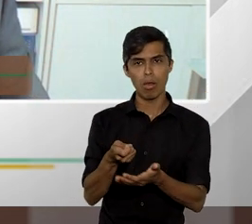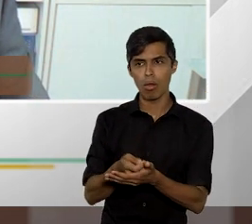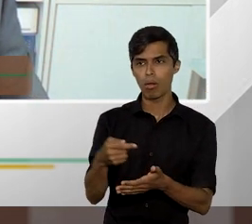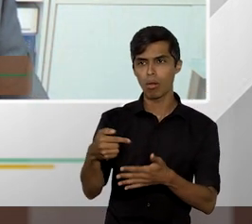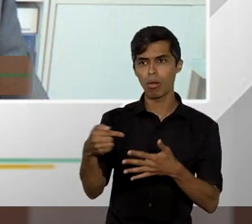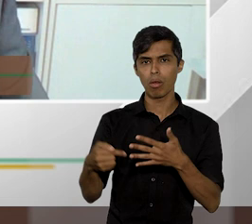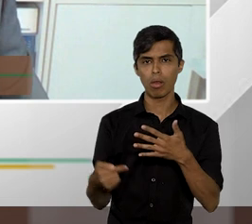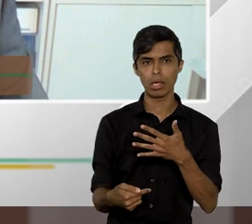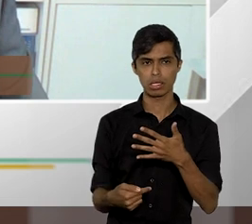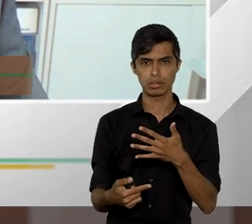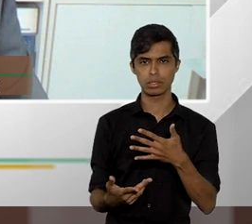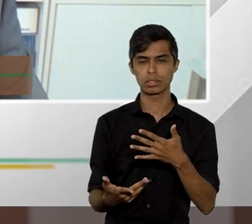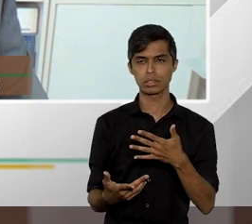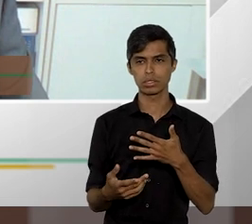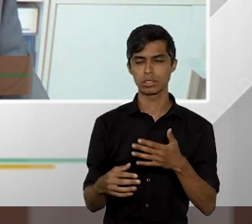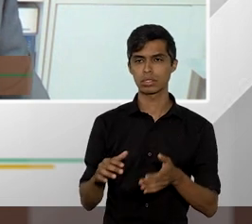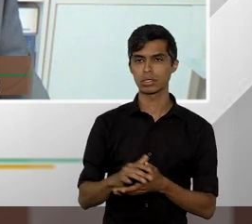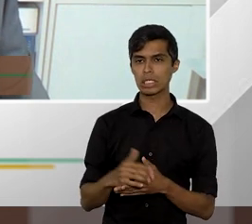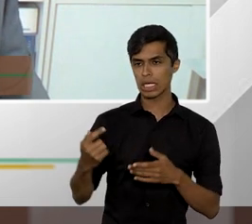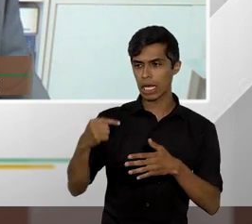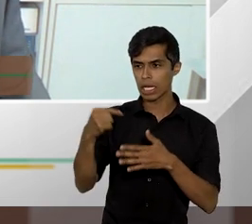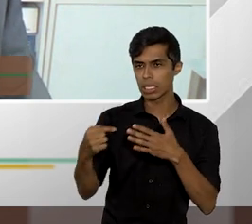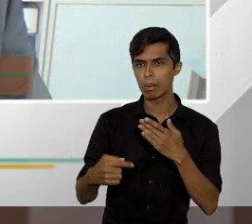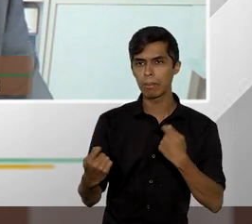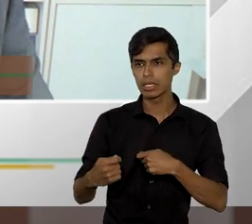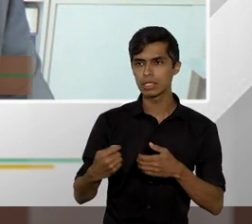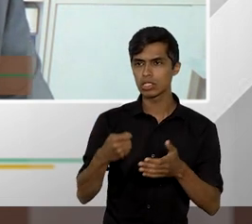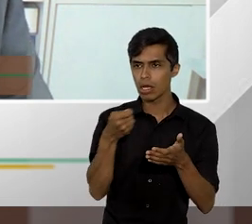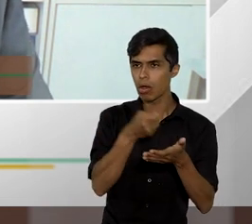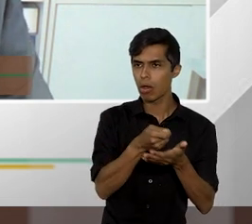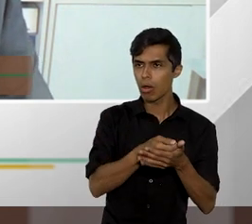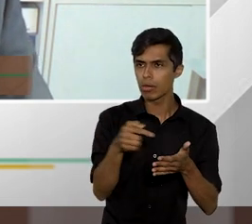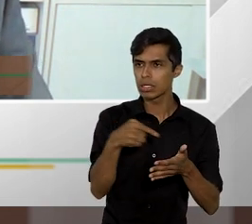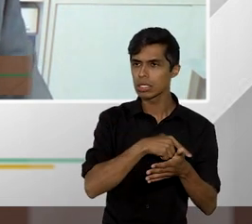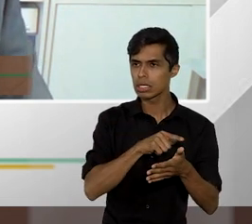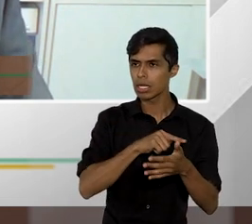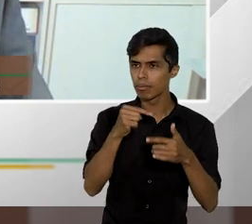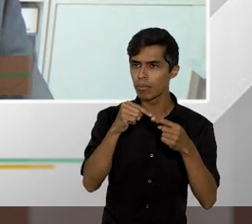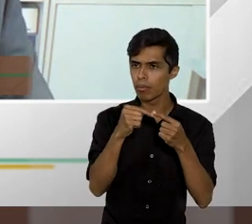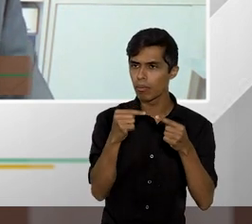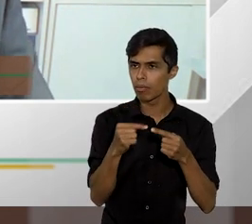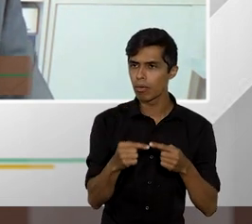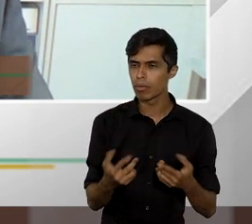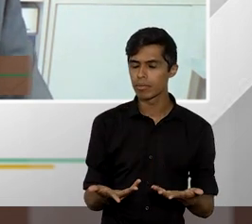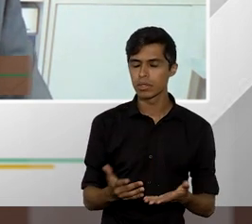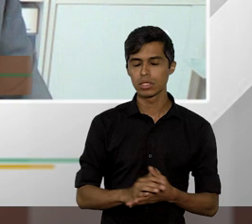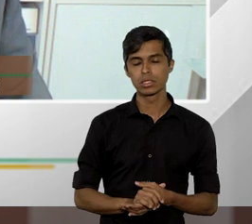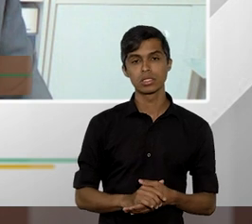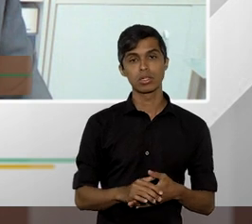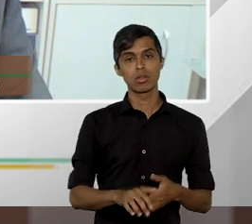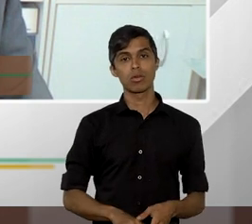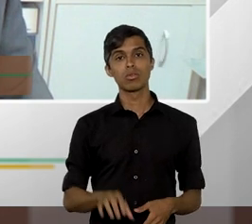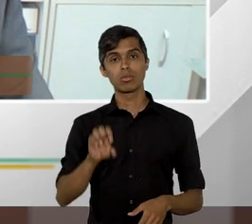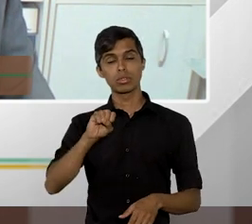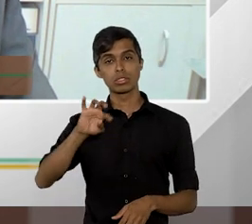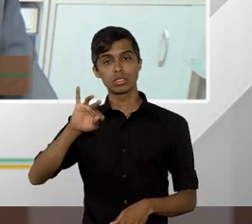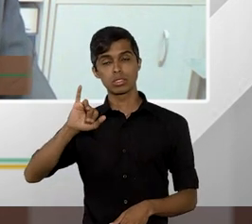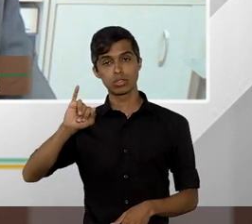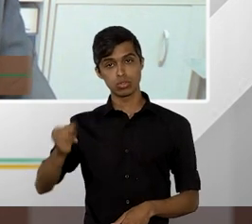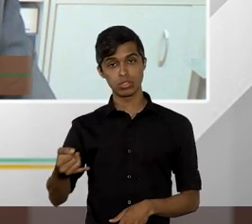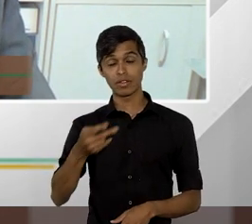a preliminar de relevância a gente tem notícia de algumas decisões do próprio superior tribunal de justiça